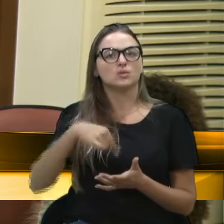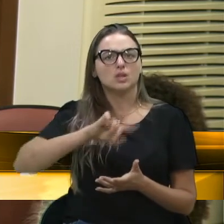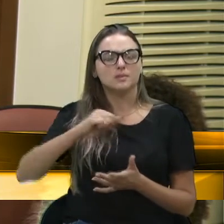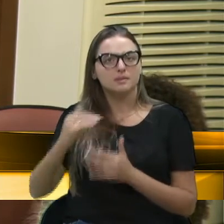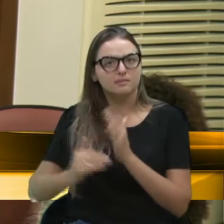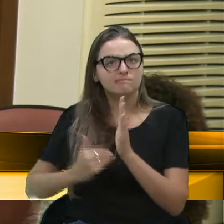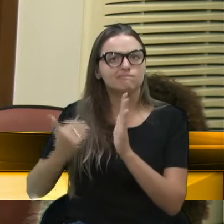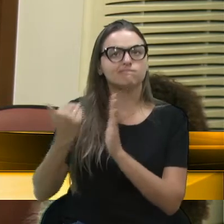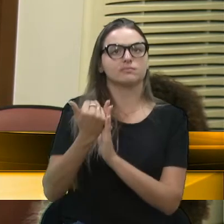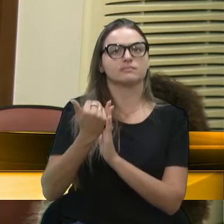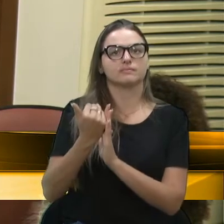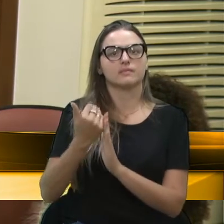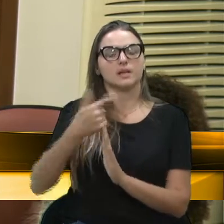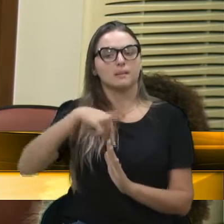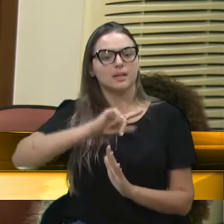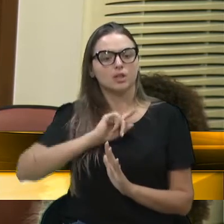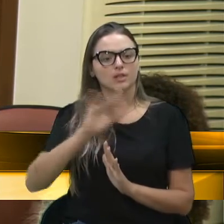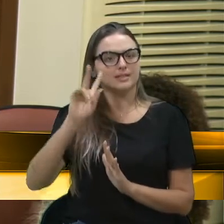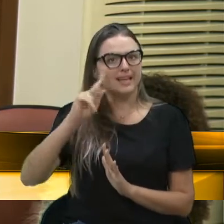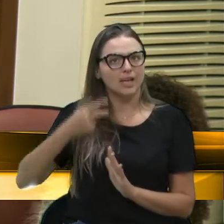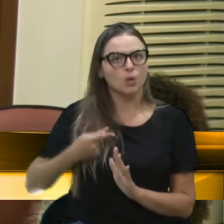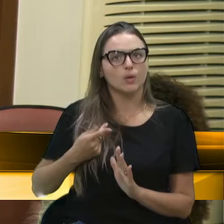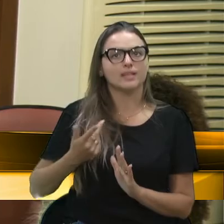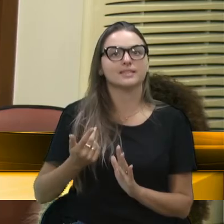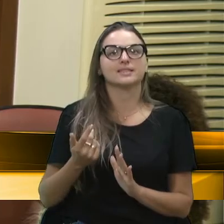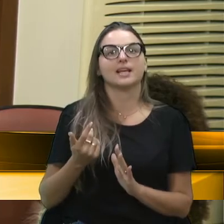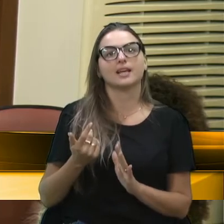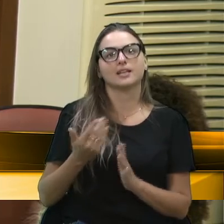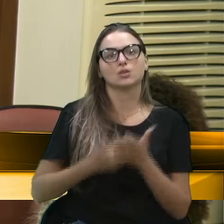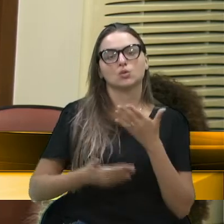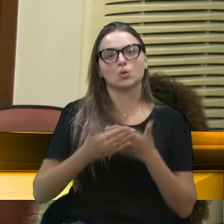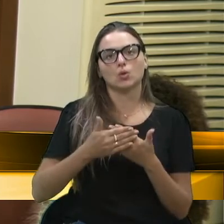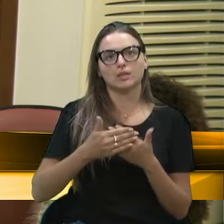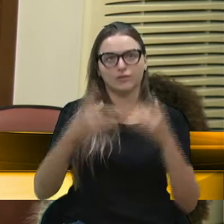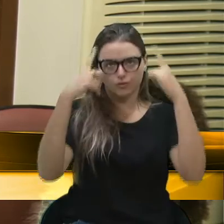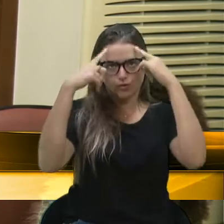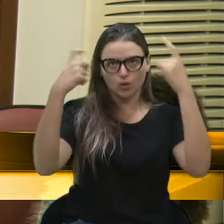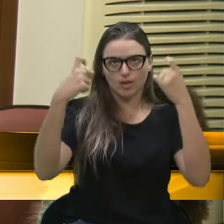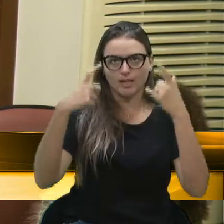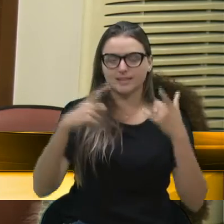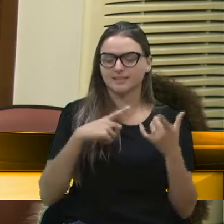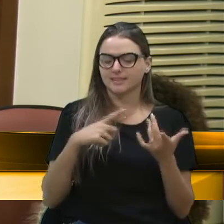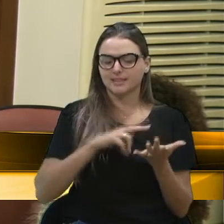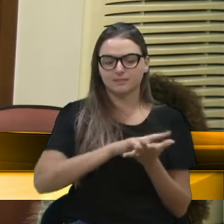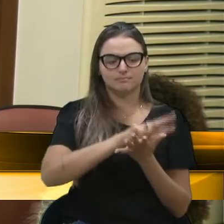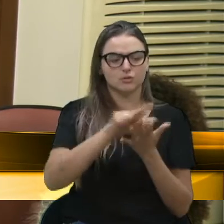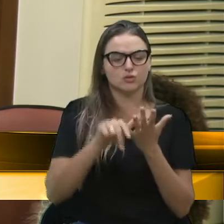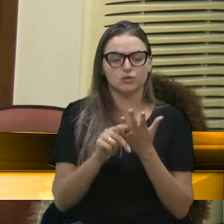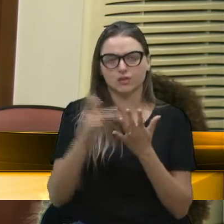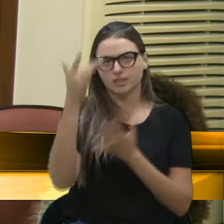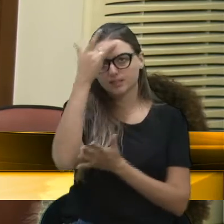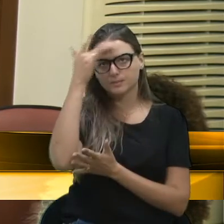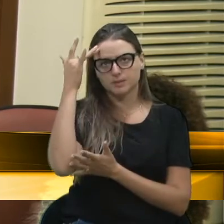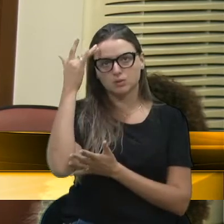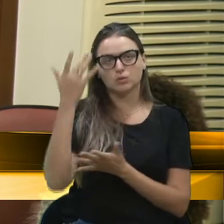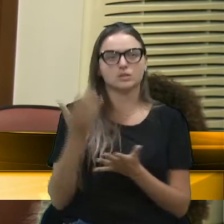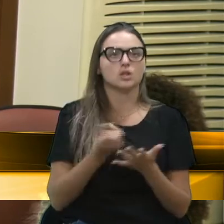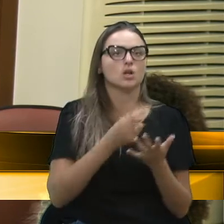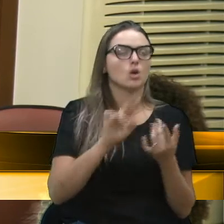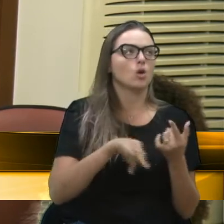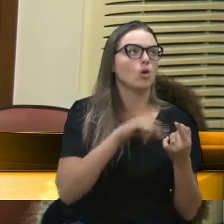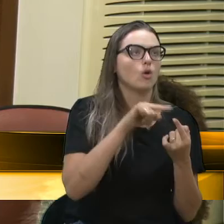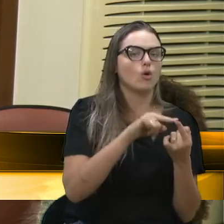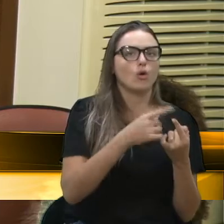diferenças, para que a gente reconheça as violências que são sofridas por diversas pessoas, seja por